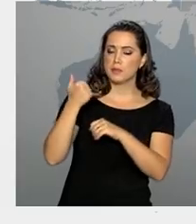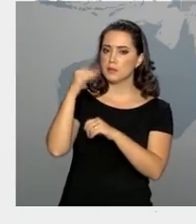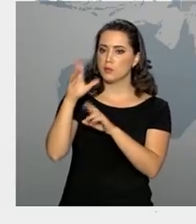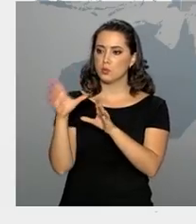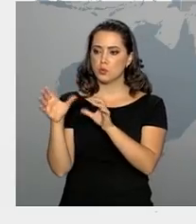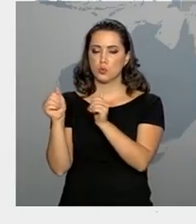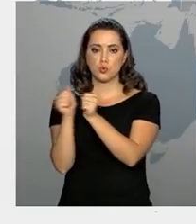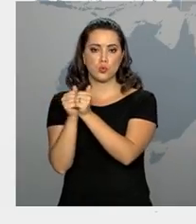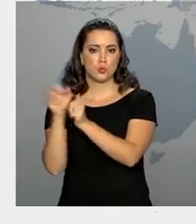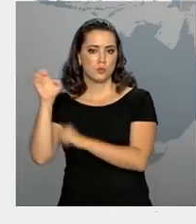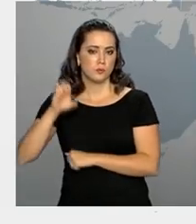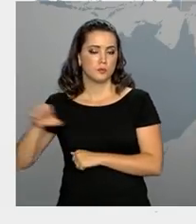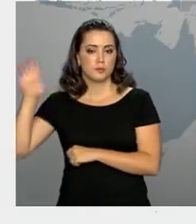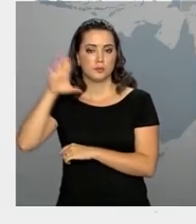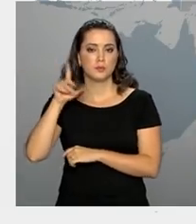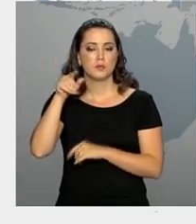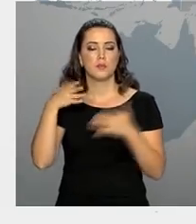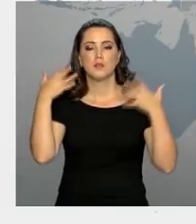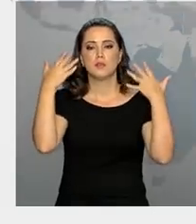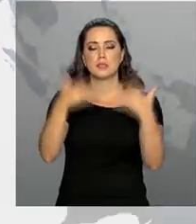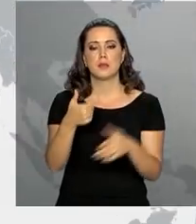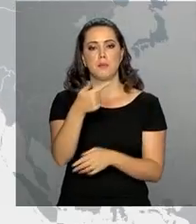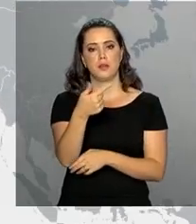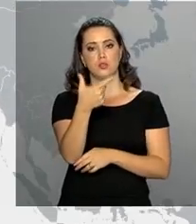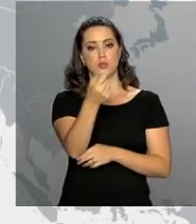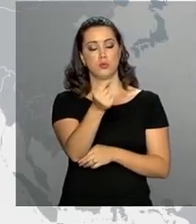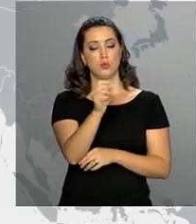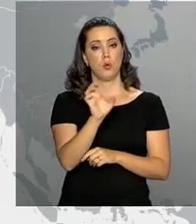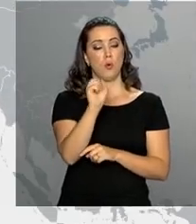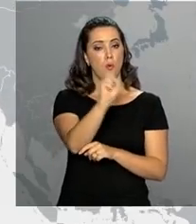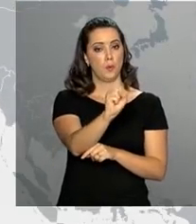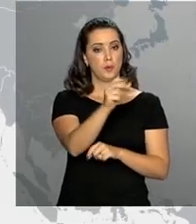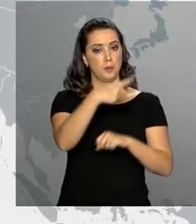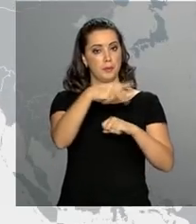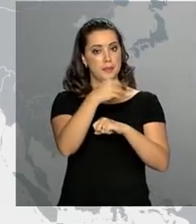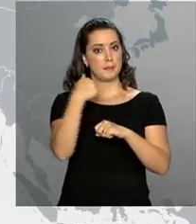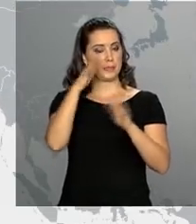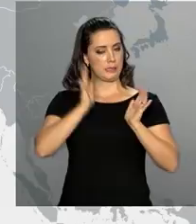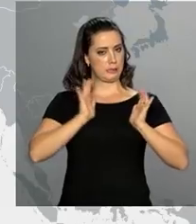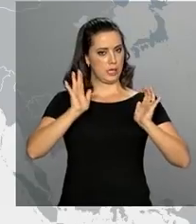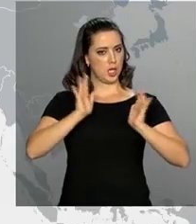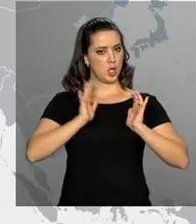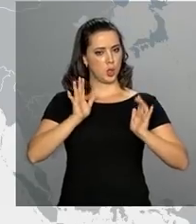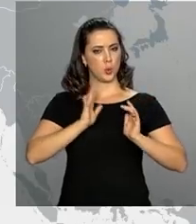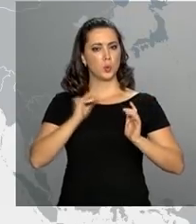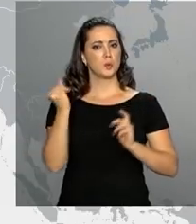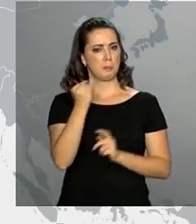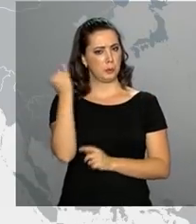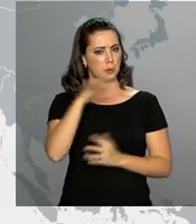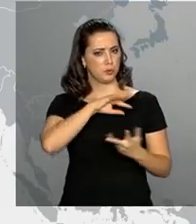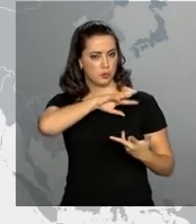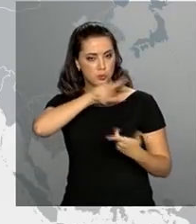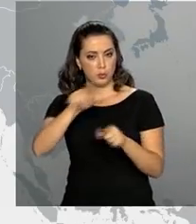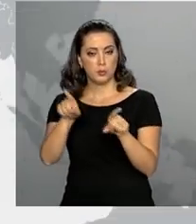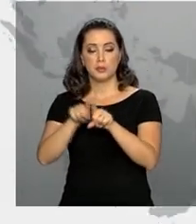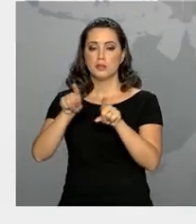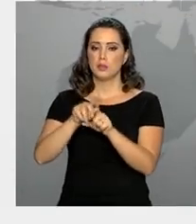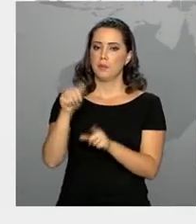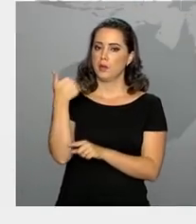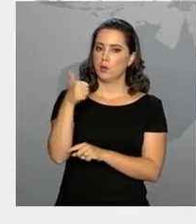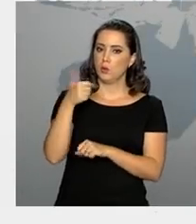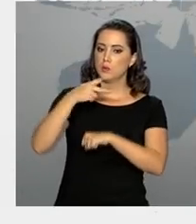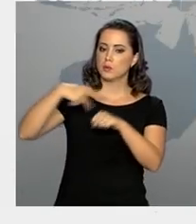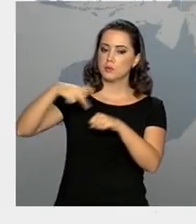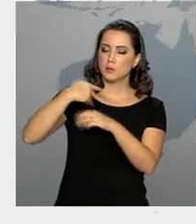mas a União Europeia fazem parte do G20 os oito países mais ricos e influentes do mundo e também 11